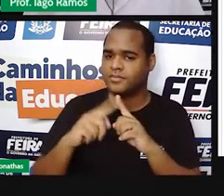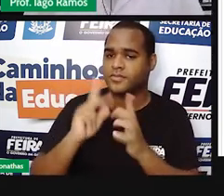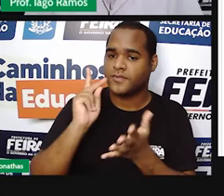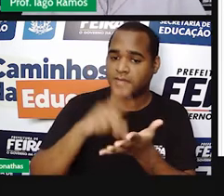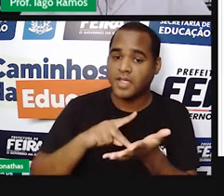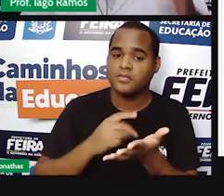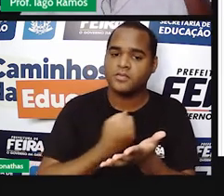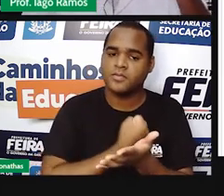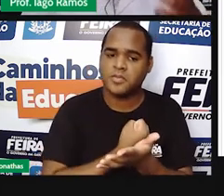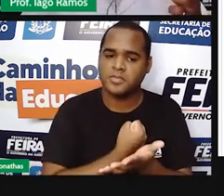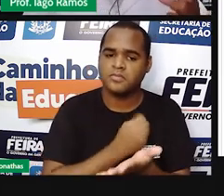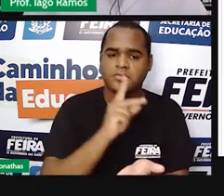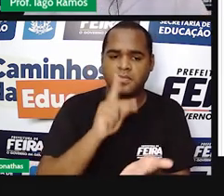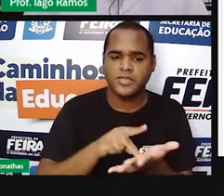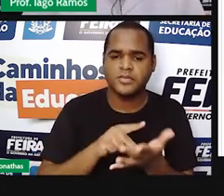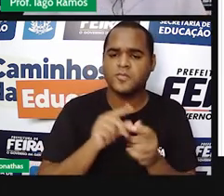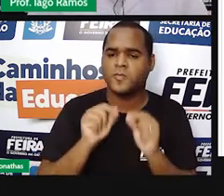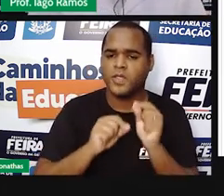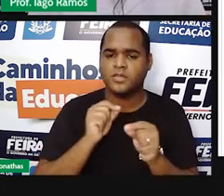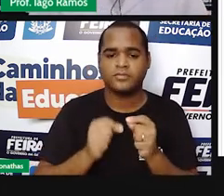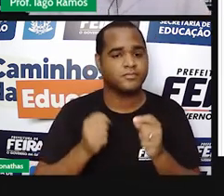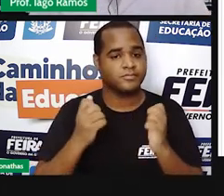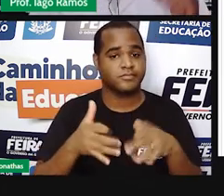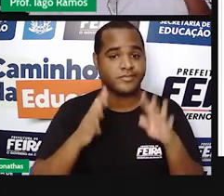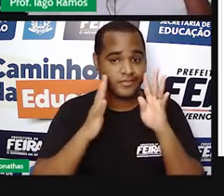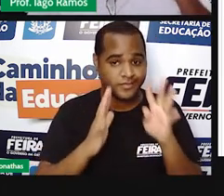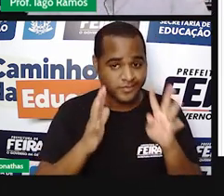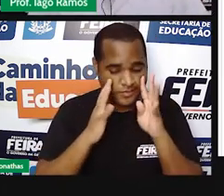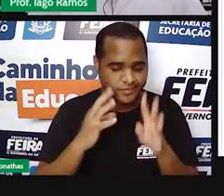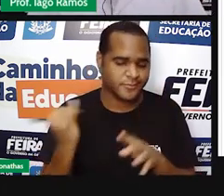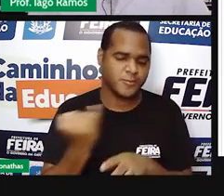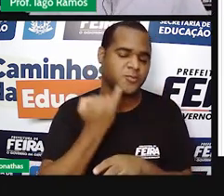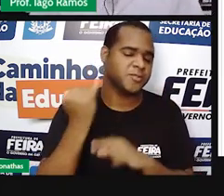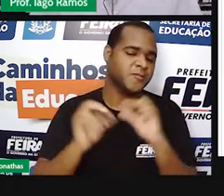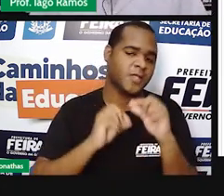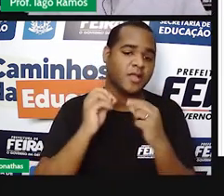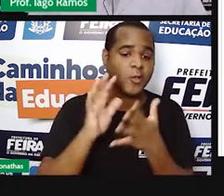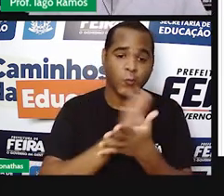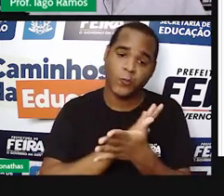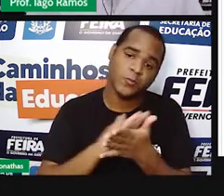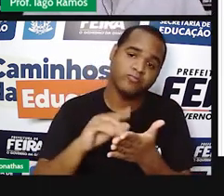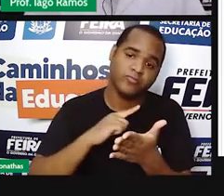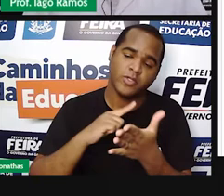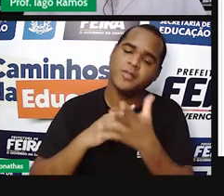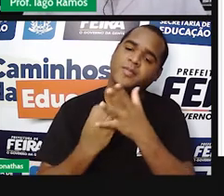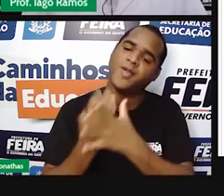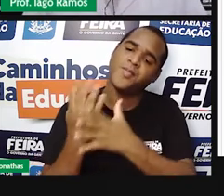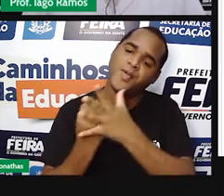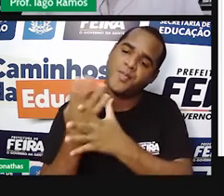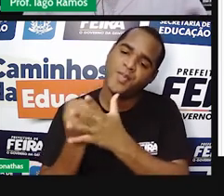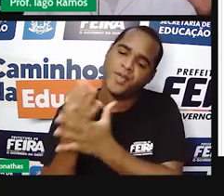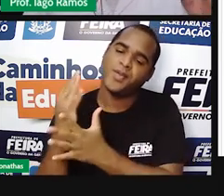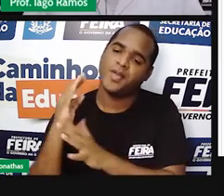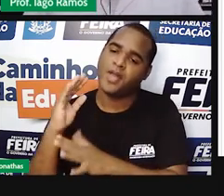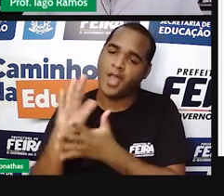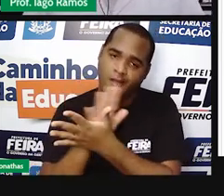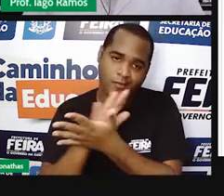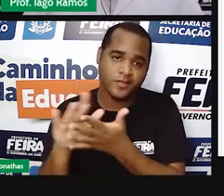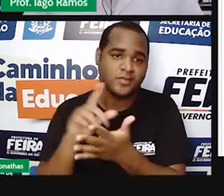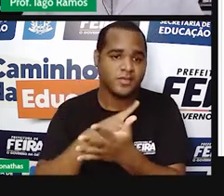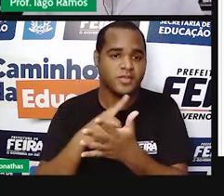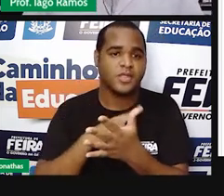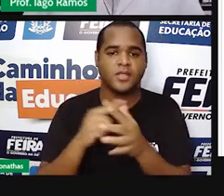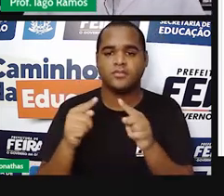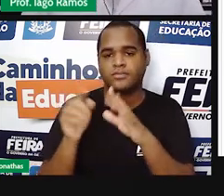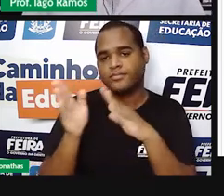números reais. Mas eu te peço atenção no seguinte. Algumas situações que vão aparecer durante